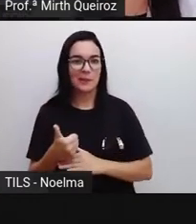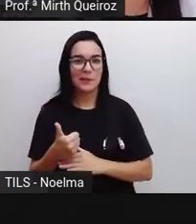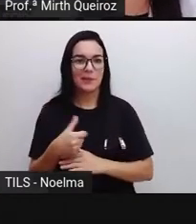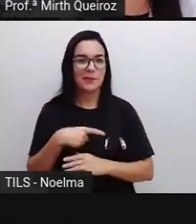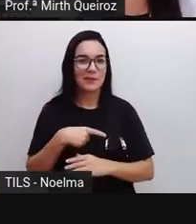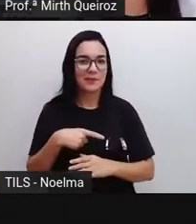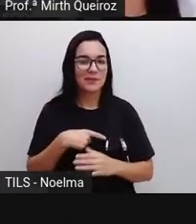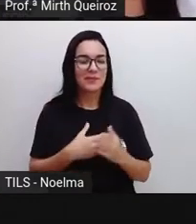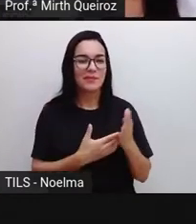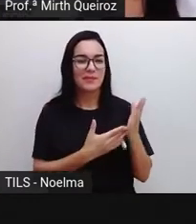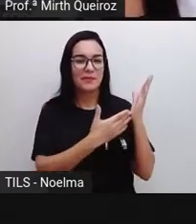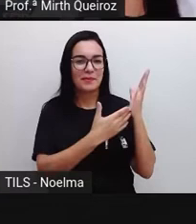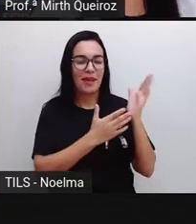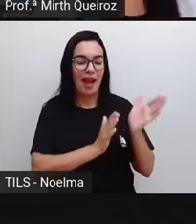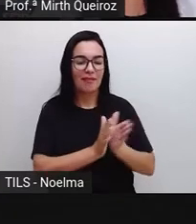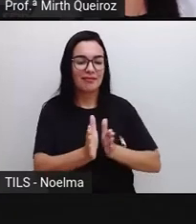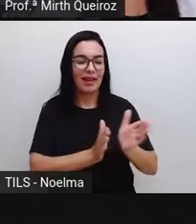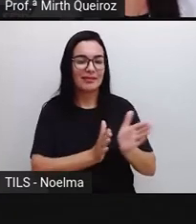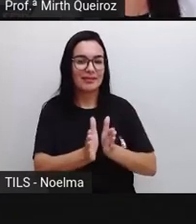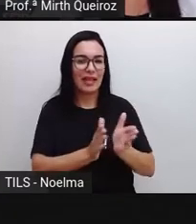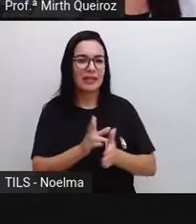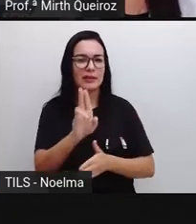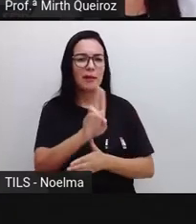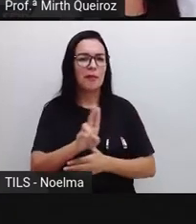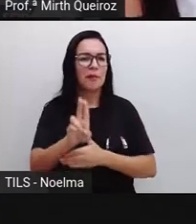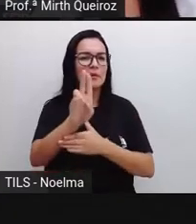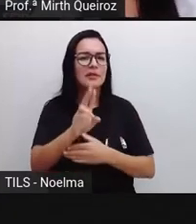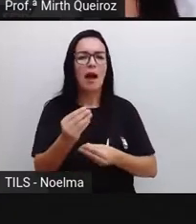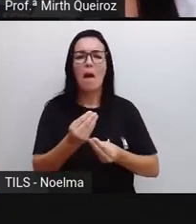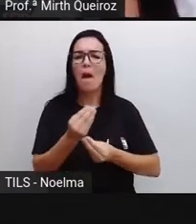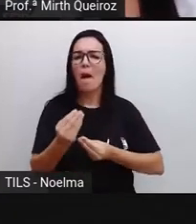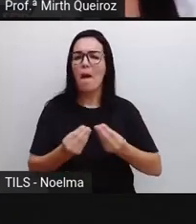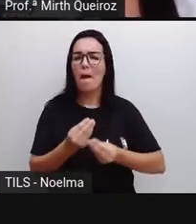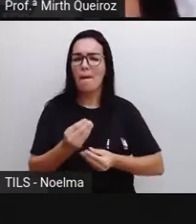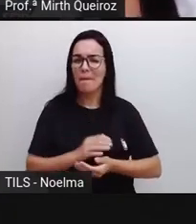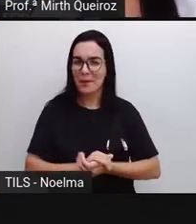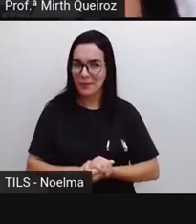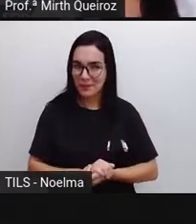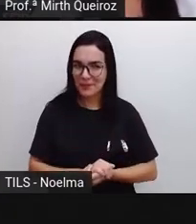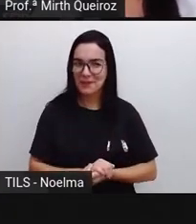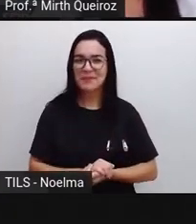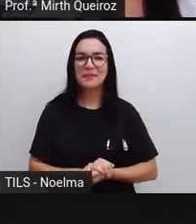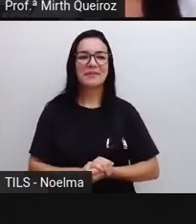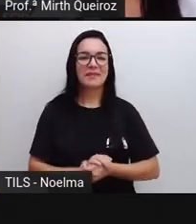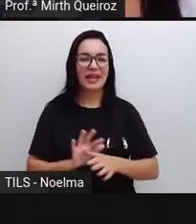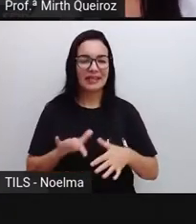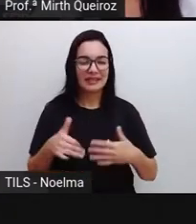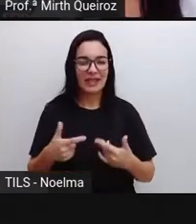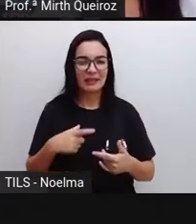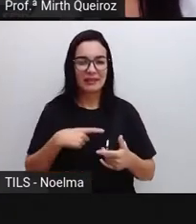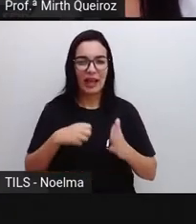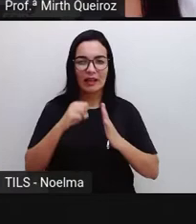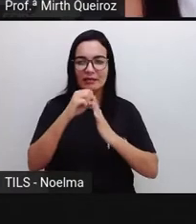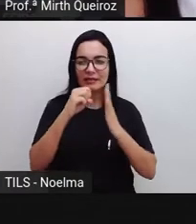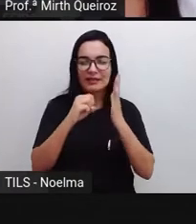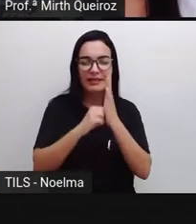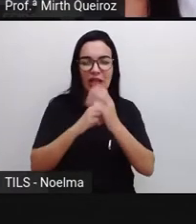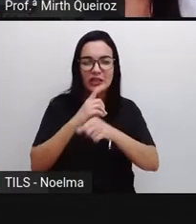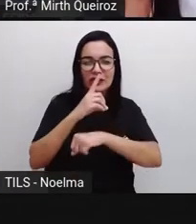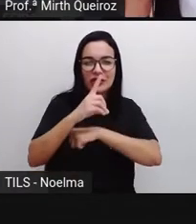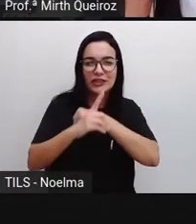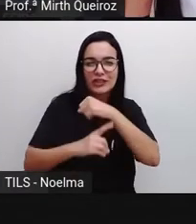a gente usa esses dicionários, usa essas enciclopédias. Uma vez que a gente está na era digital.